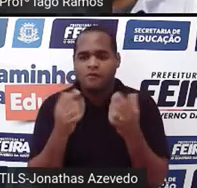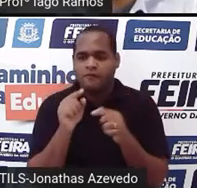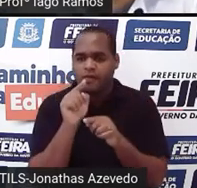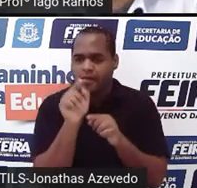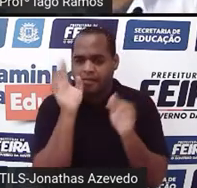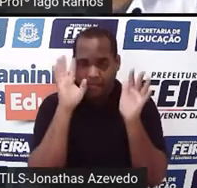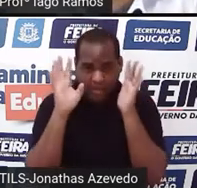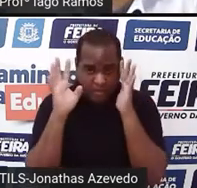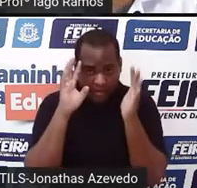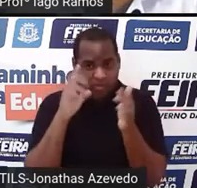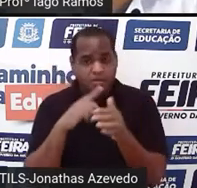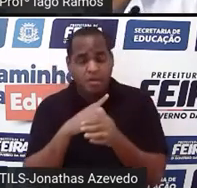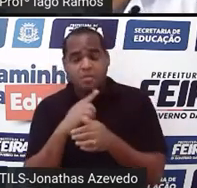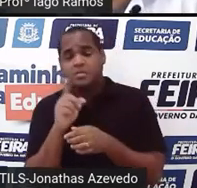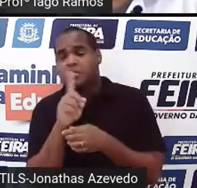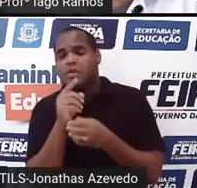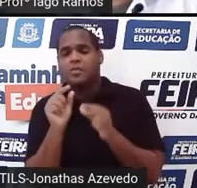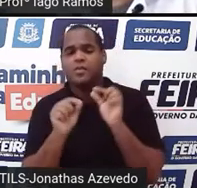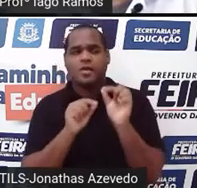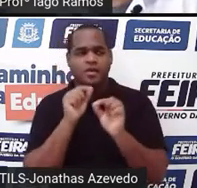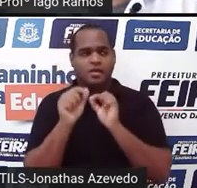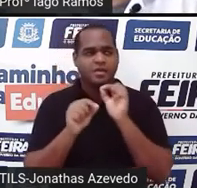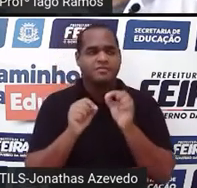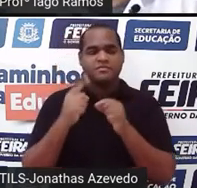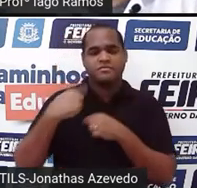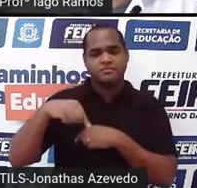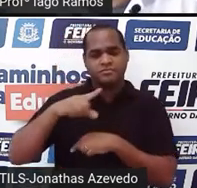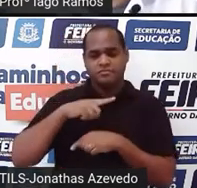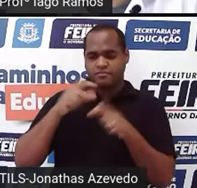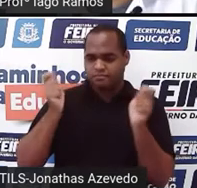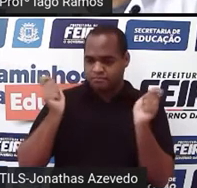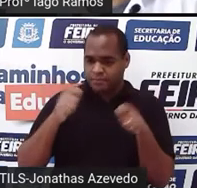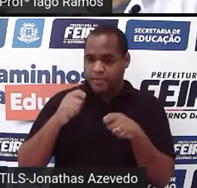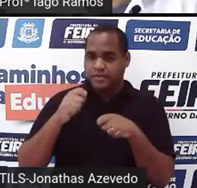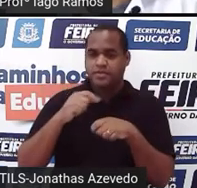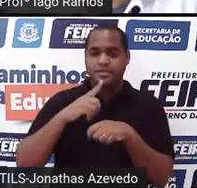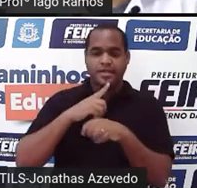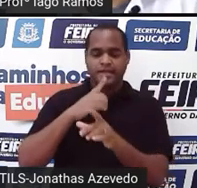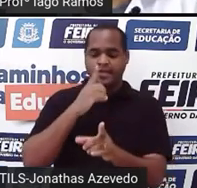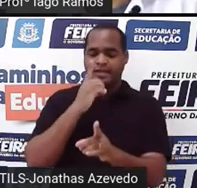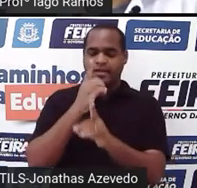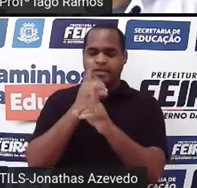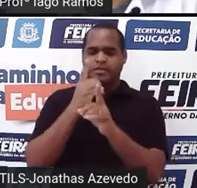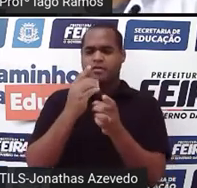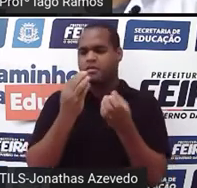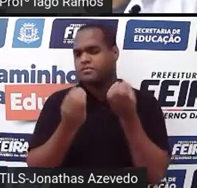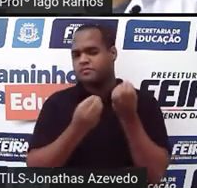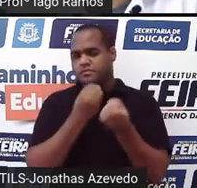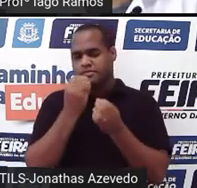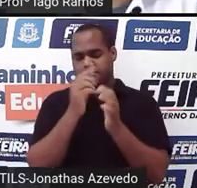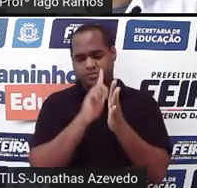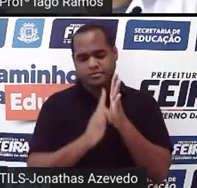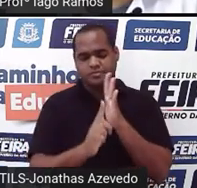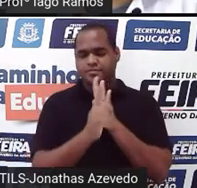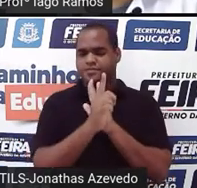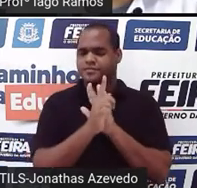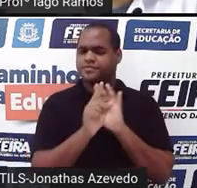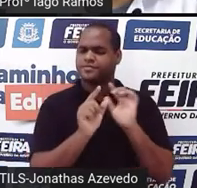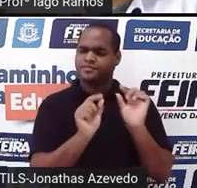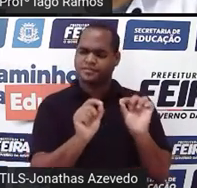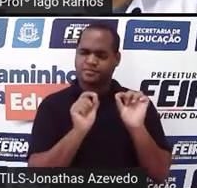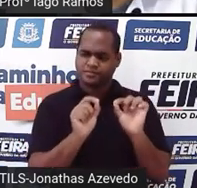vai pensar agora. Onde é que a gente pode encontrar esses tais gráficos, né? Onde é que eles